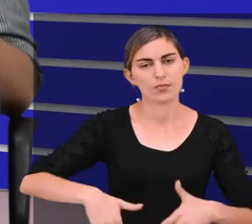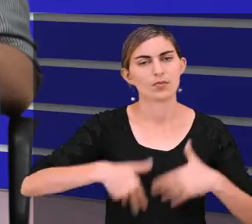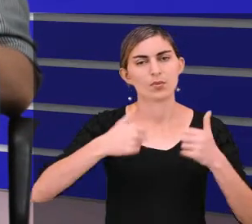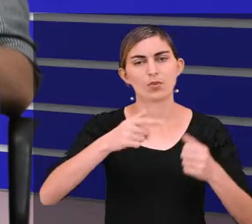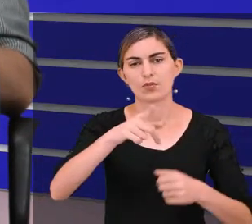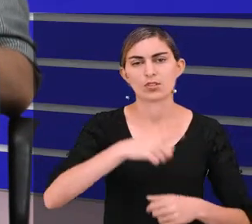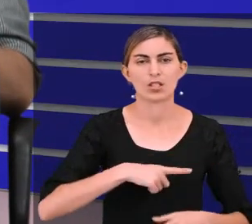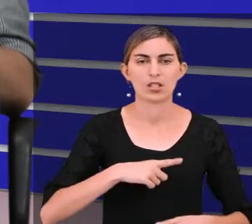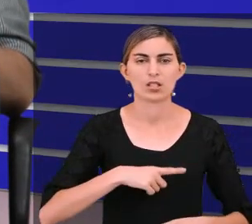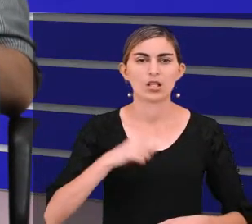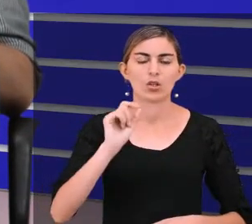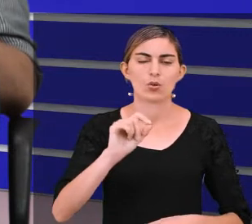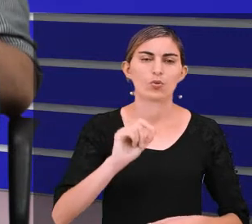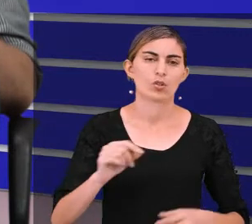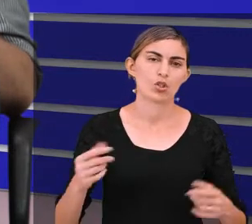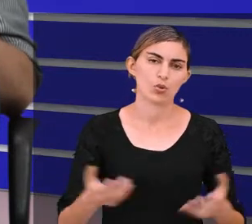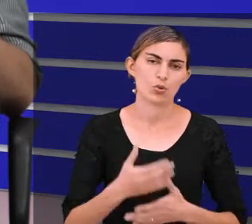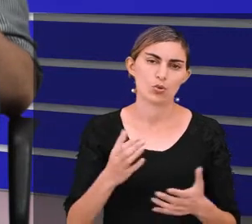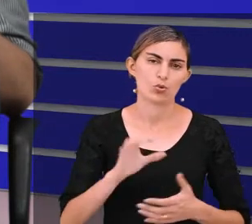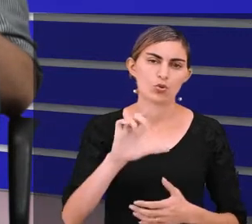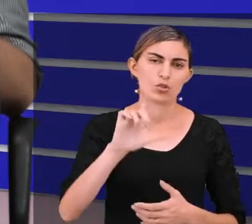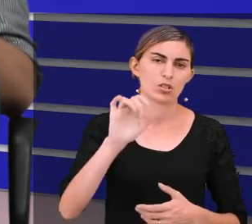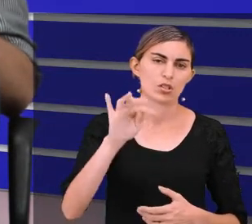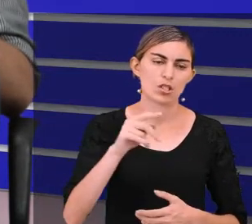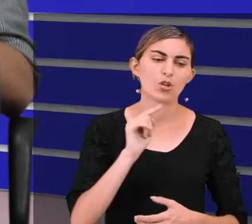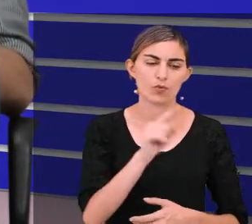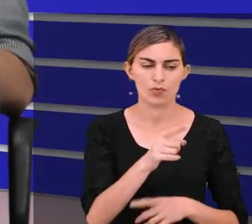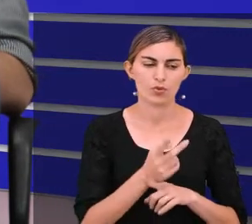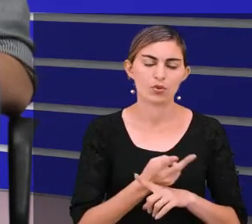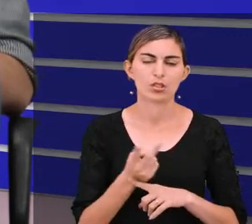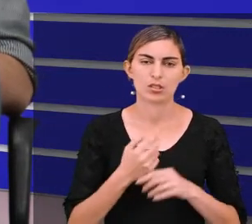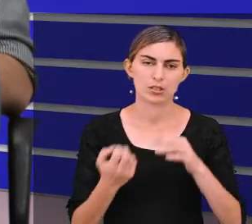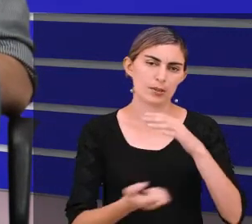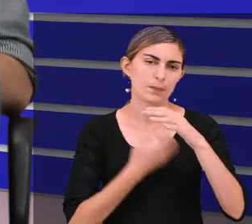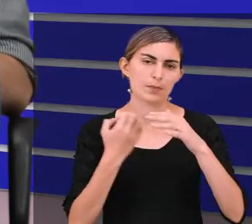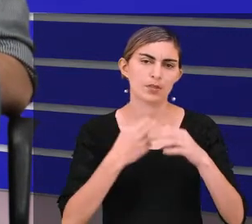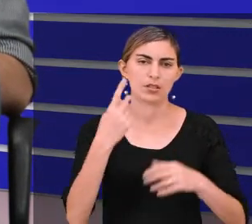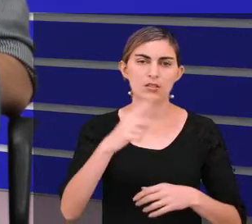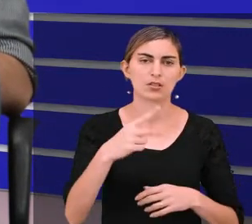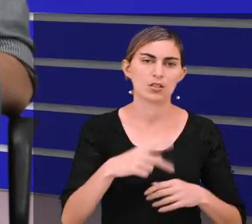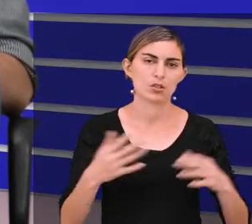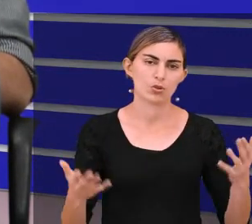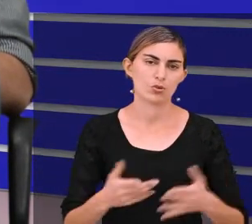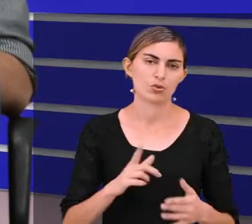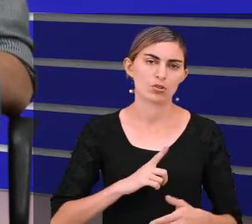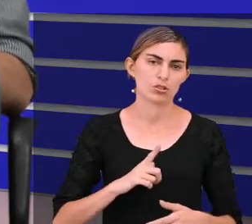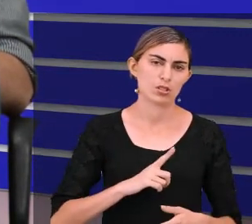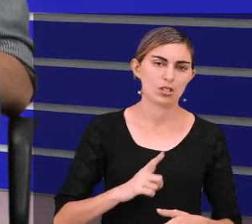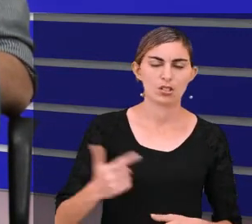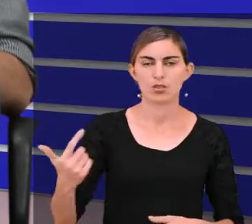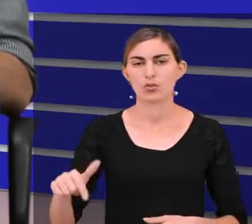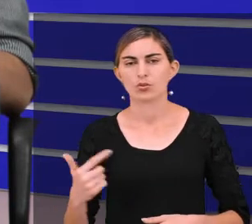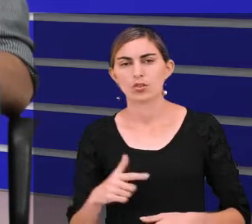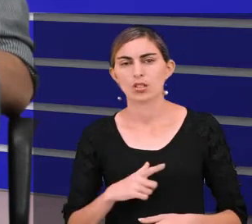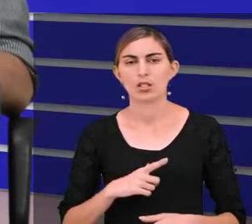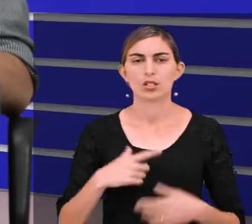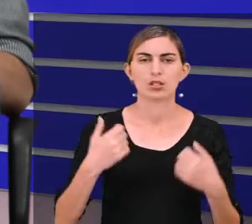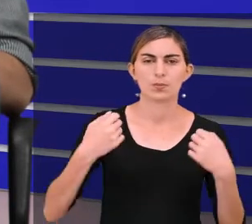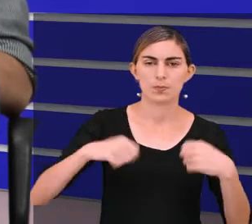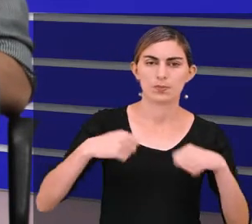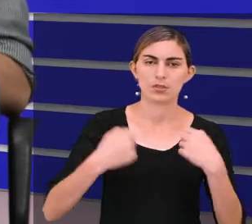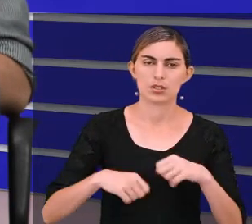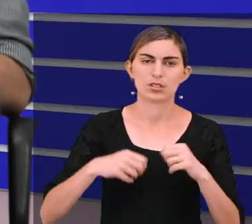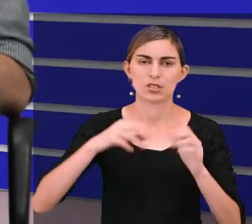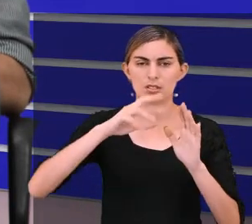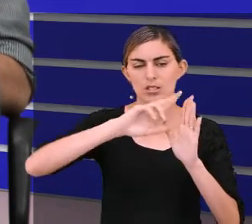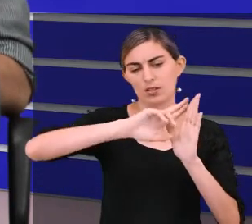que é que você tem? Tem aquele produto hoje que o cliente faz. Eu vou atrás daquele produto naquela empresa. Hoje tem, hoje não tem. Então, você ter um mix